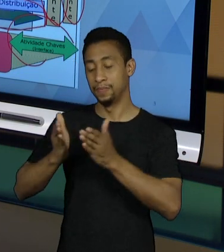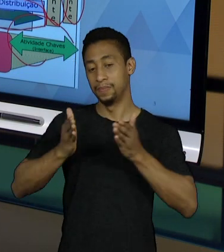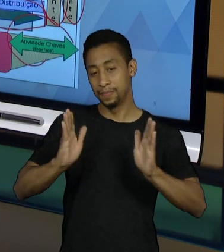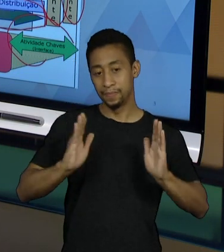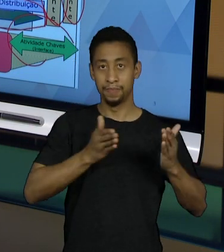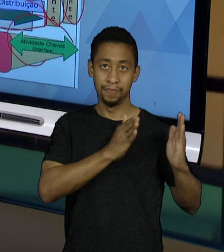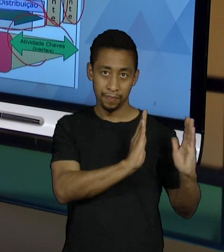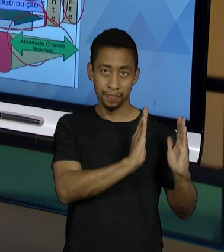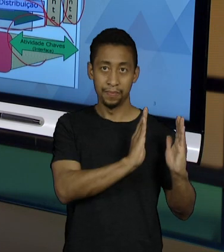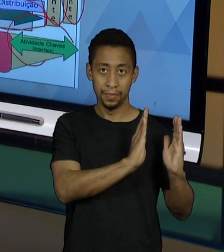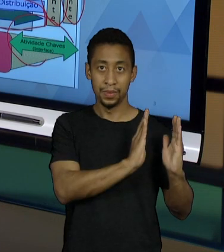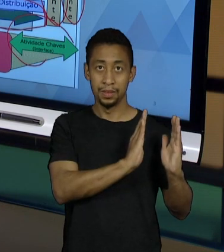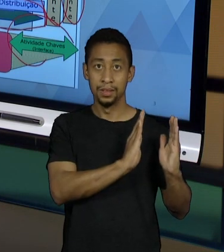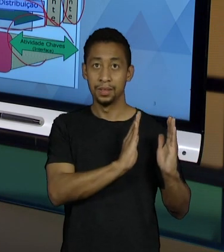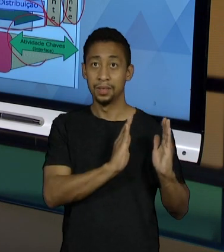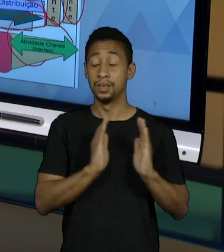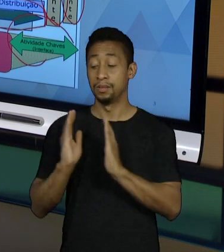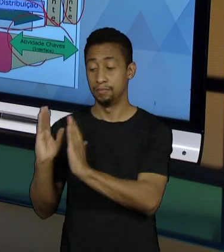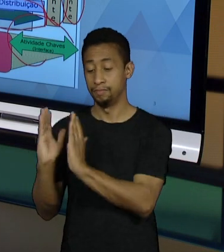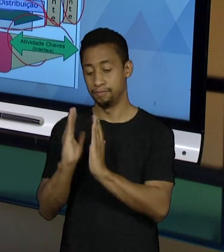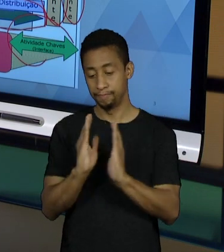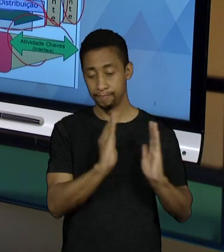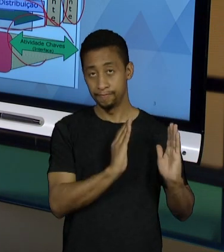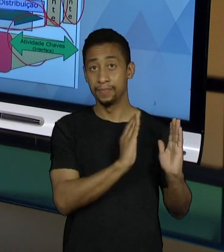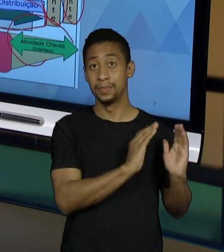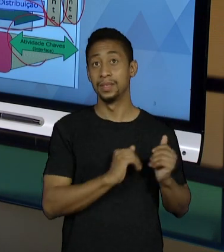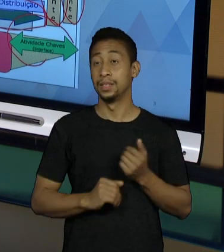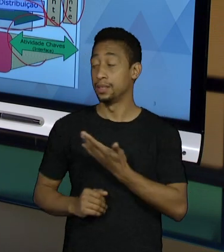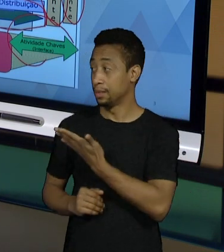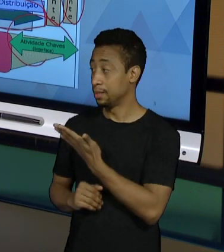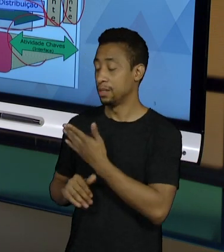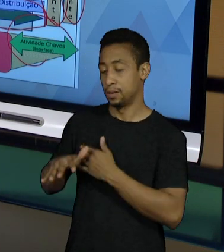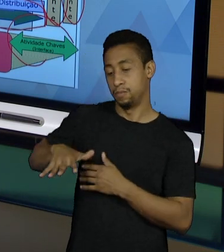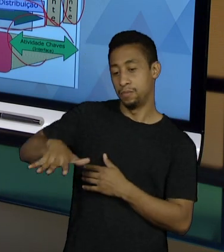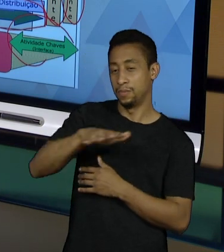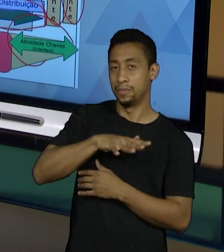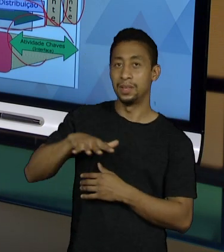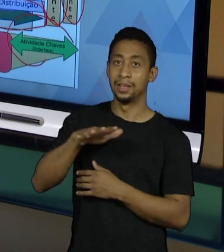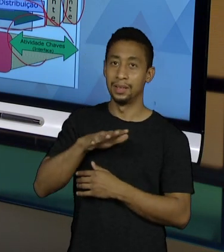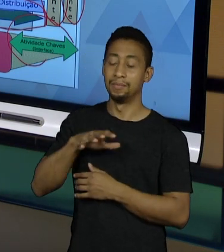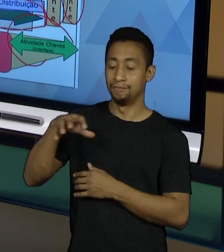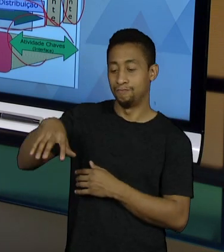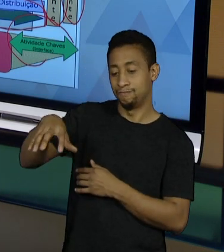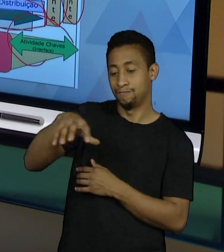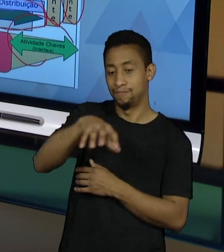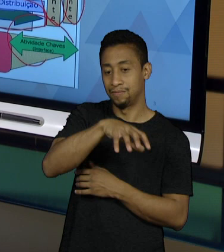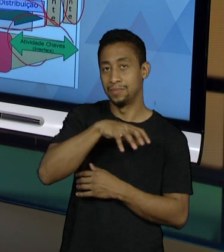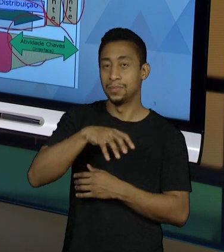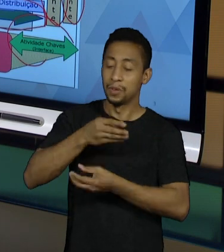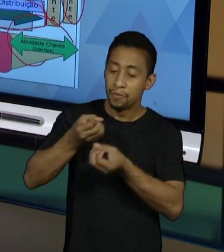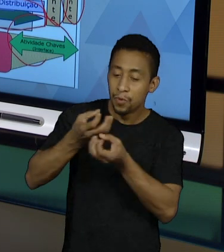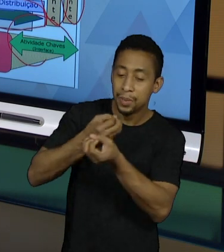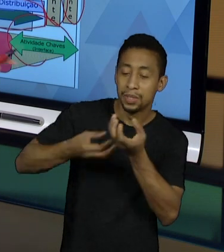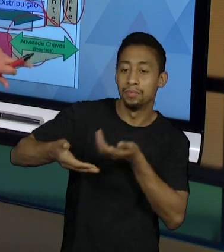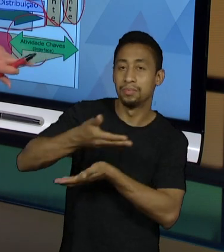O nome se divide em áreas, mas nós sabemos que as informações são pegas de outras áreas.